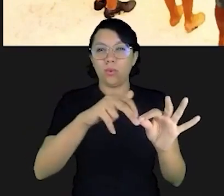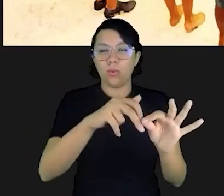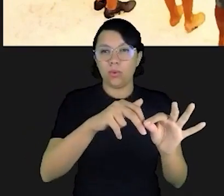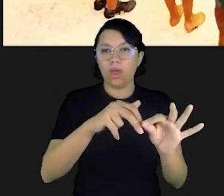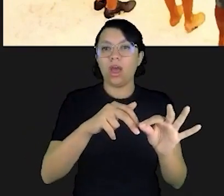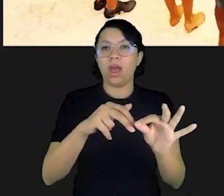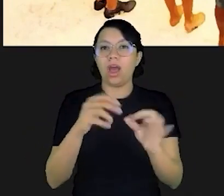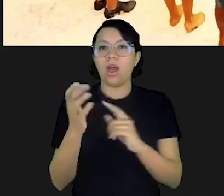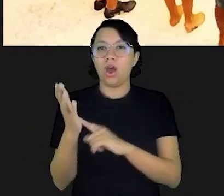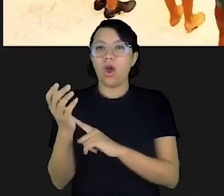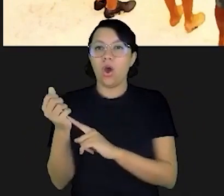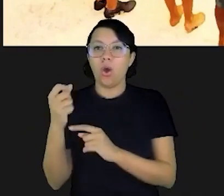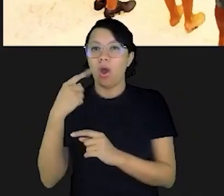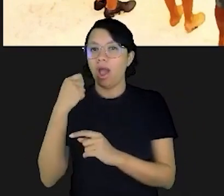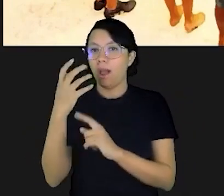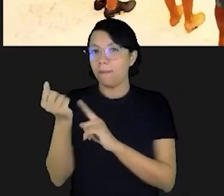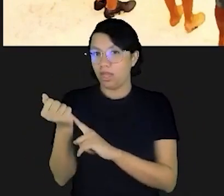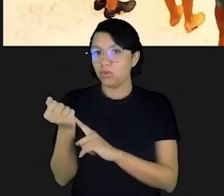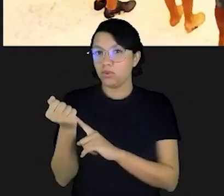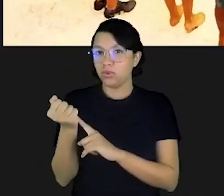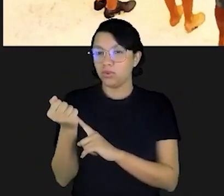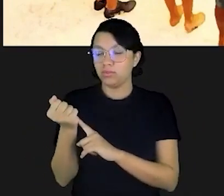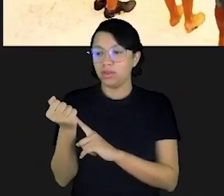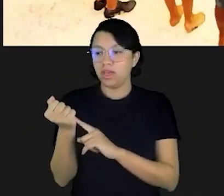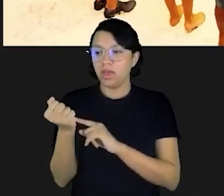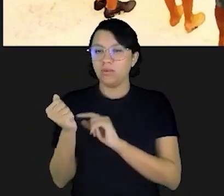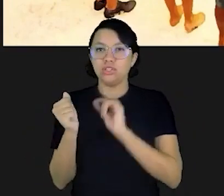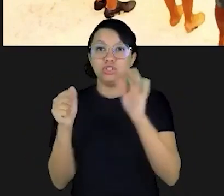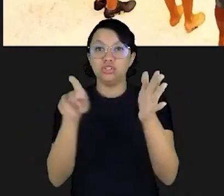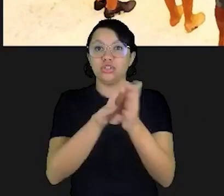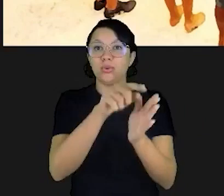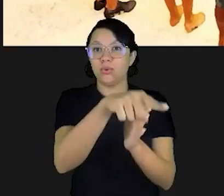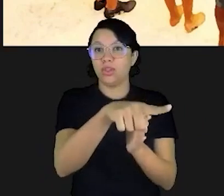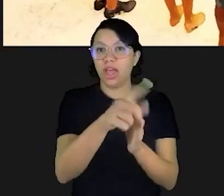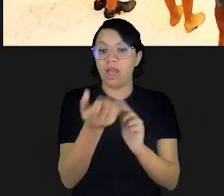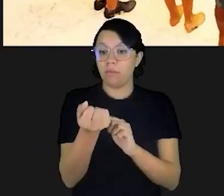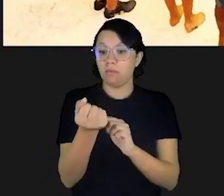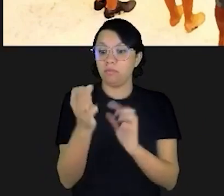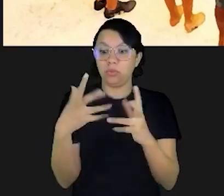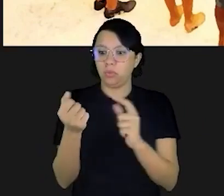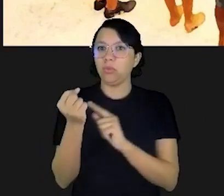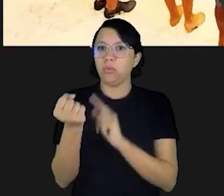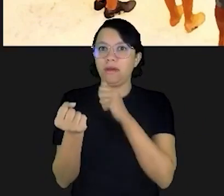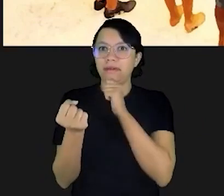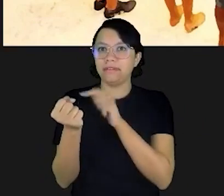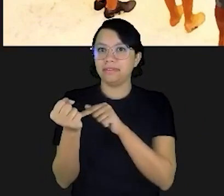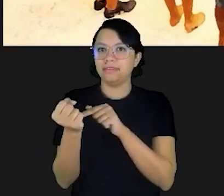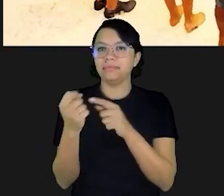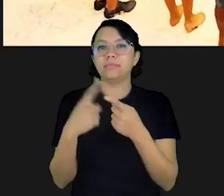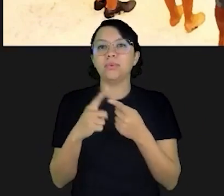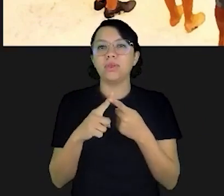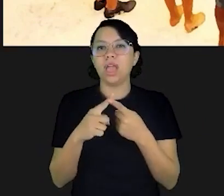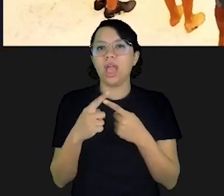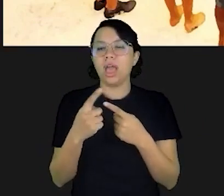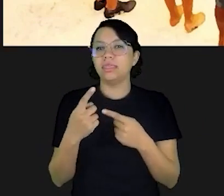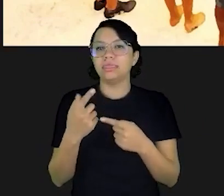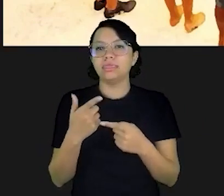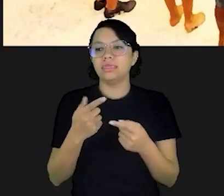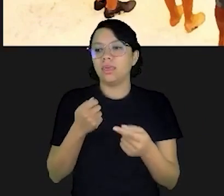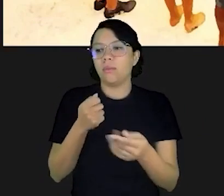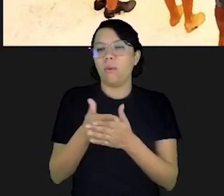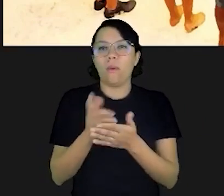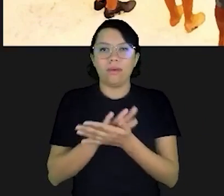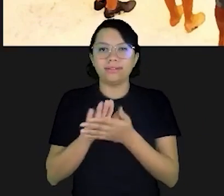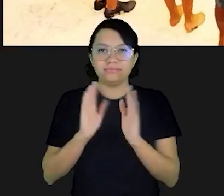sorrisal na mão e chegar do outro lado com um sorrisal inteiro, não. É um processo que tem um olhar muito humano. Não somos nós que vamos